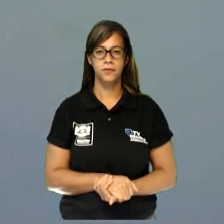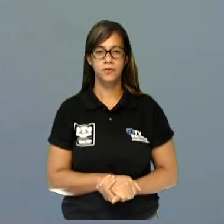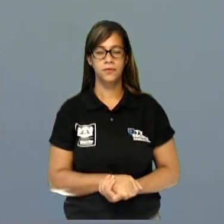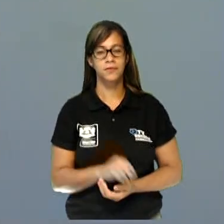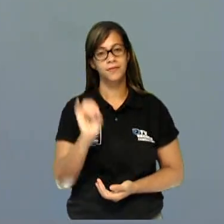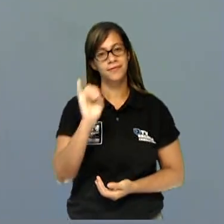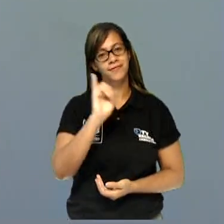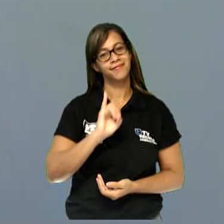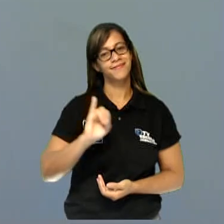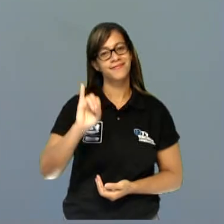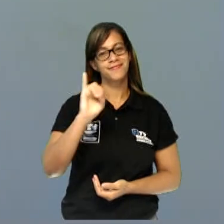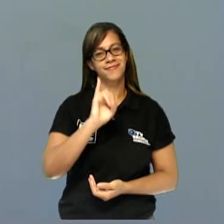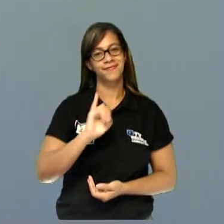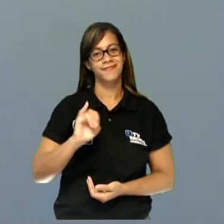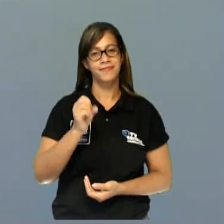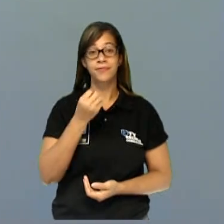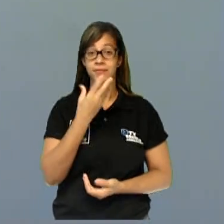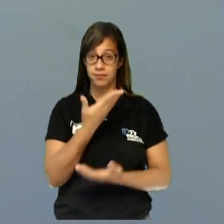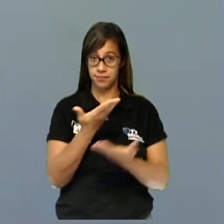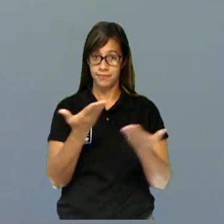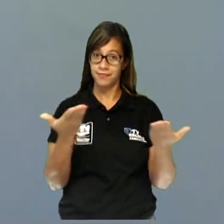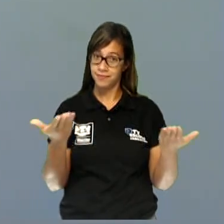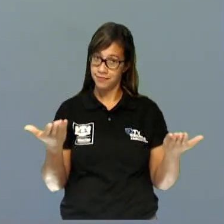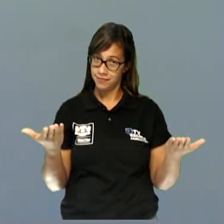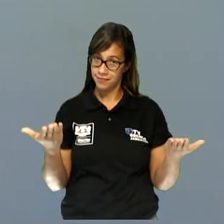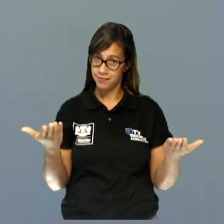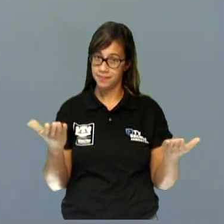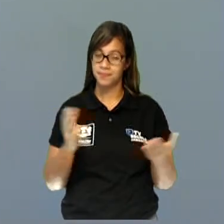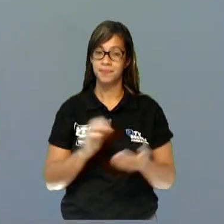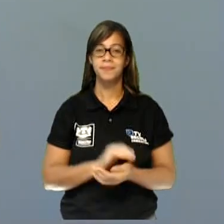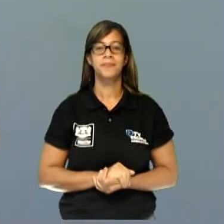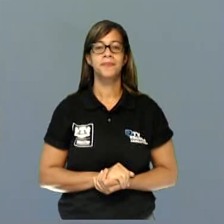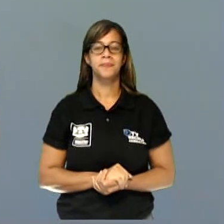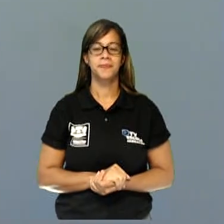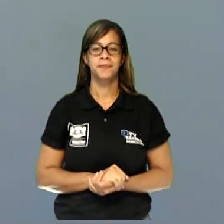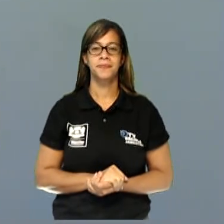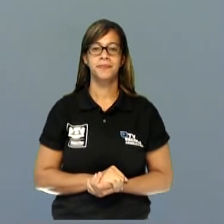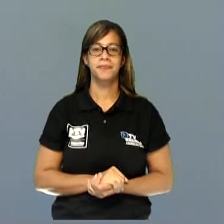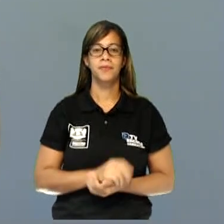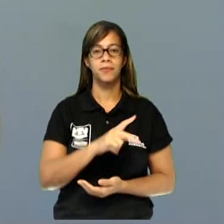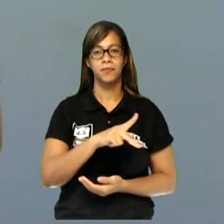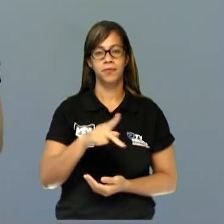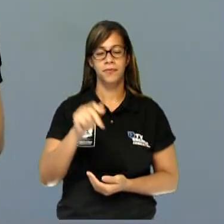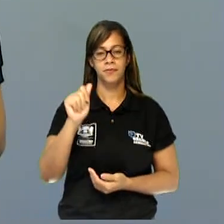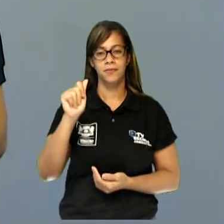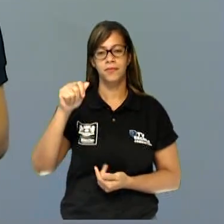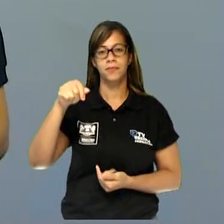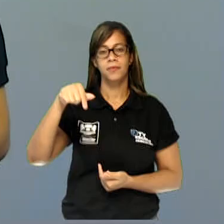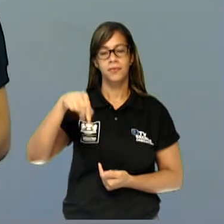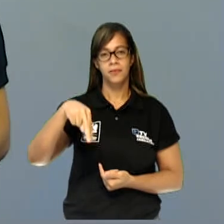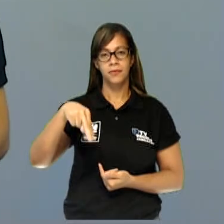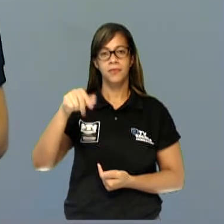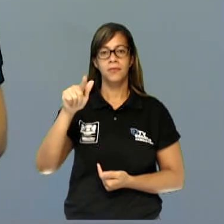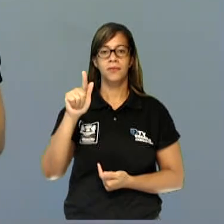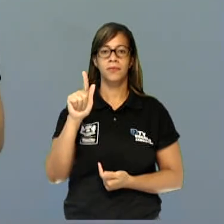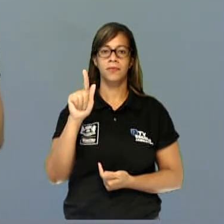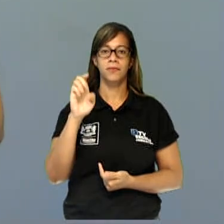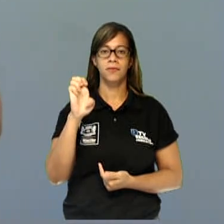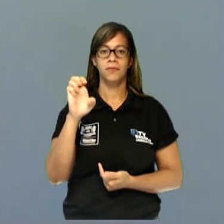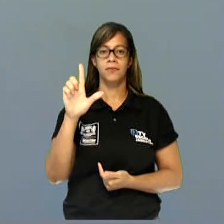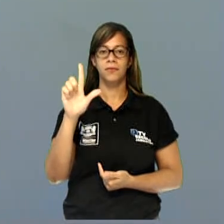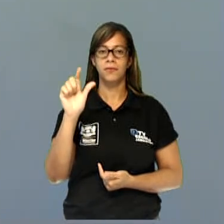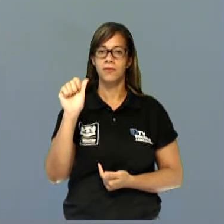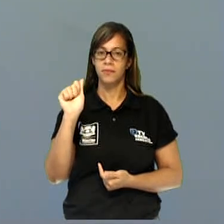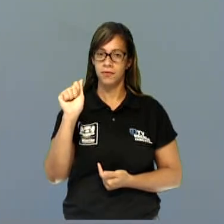Olá, como vocês estão? Espero que todos estejam bem. Eu sou a professora Angela Carvalho, de Língua Portuguesa,